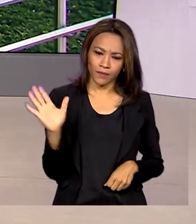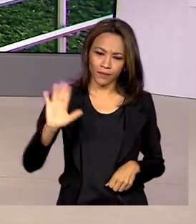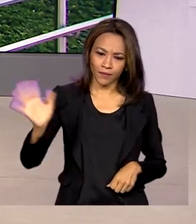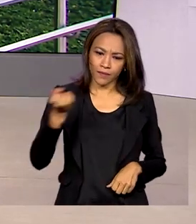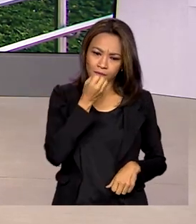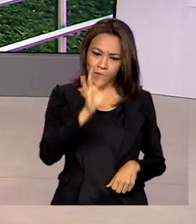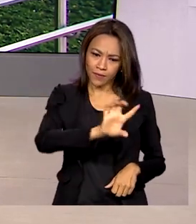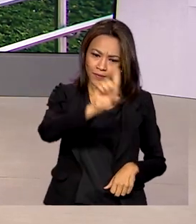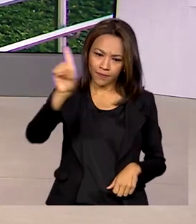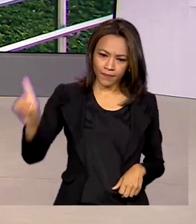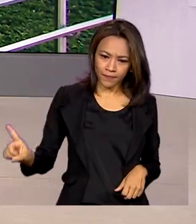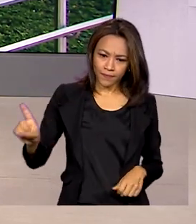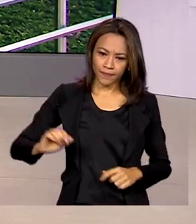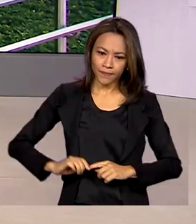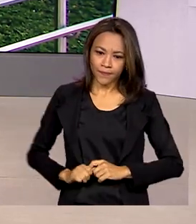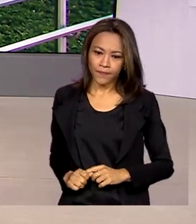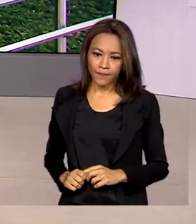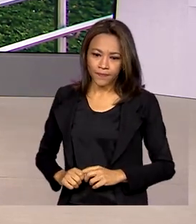dia.